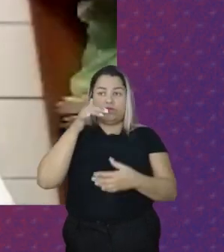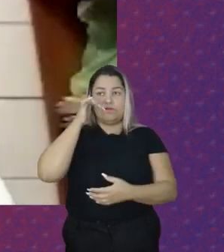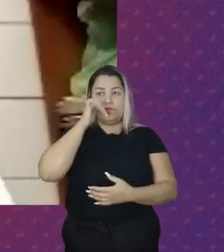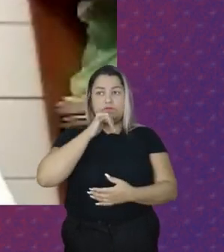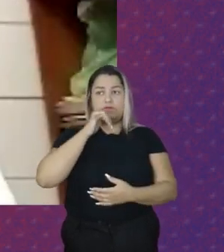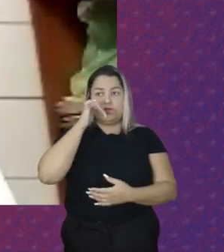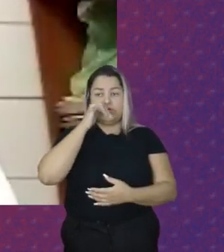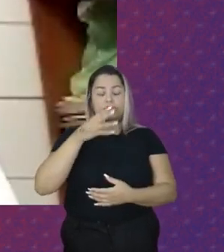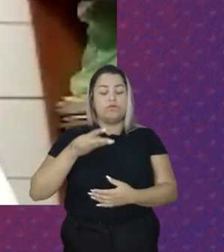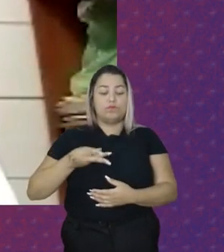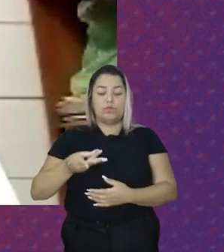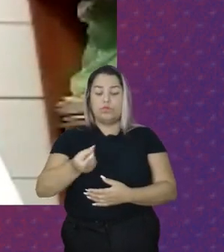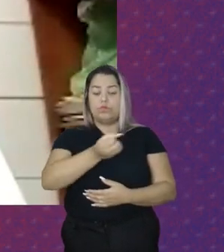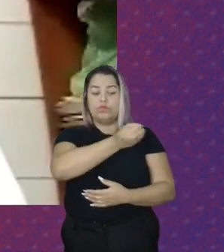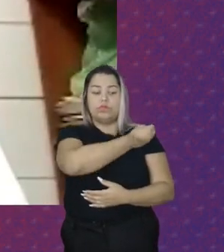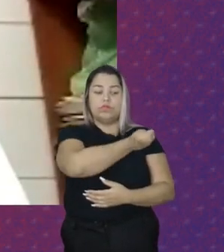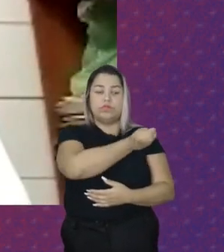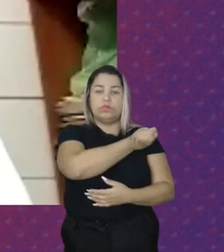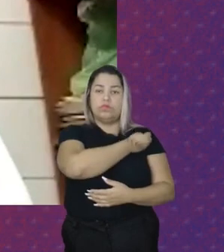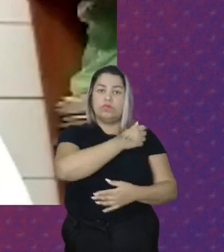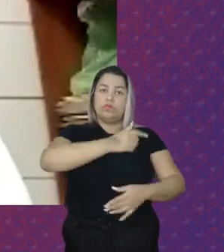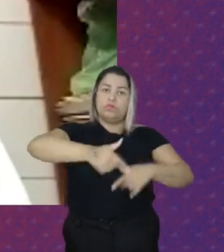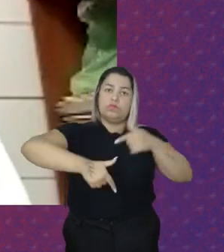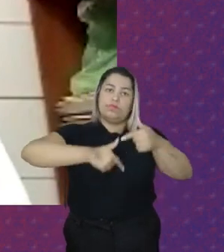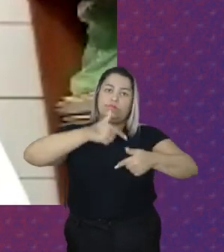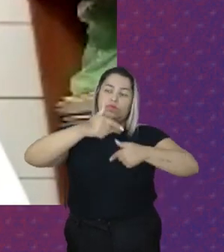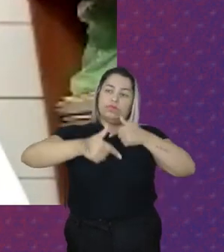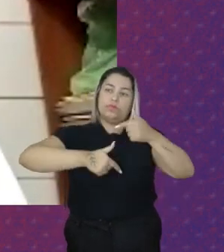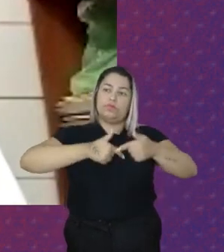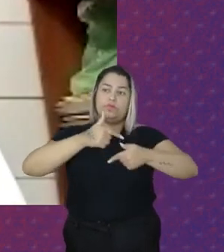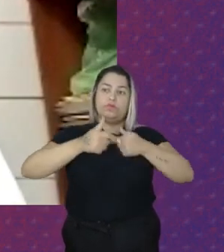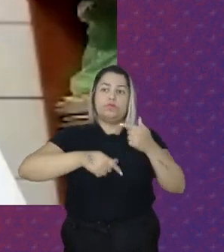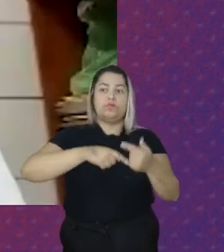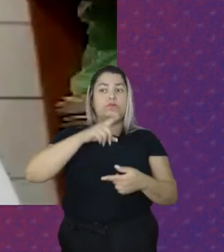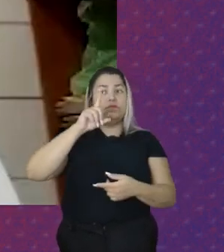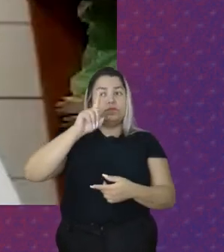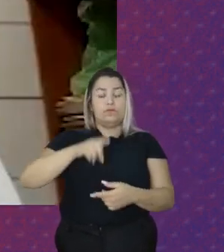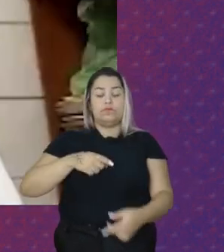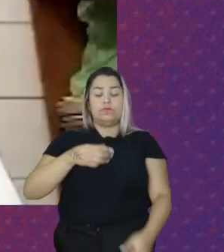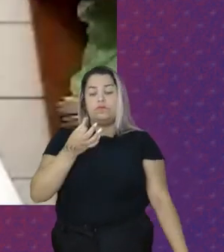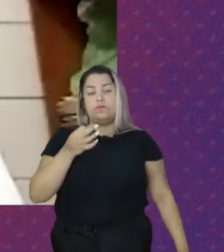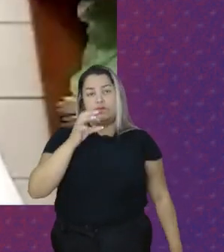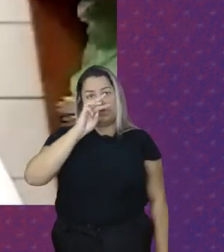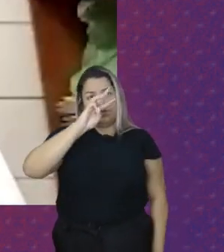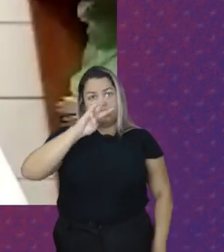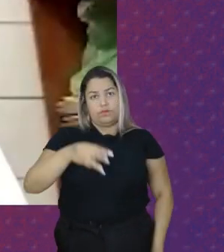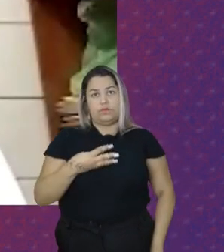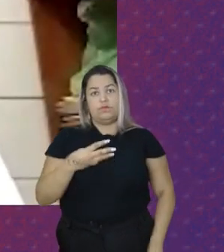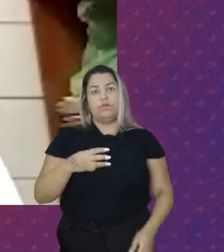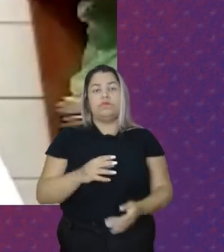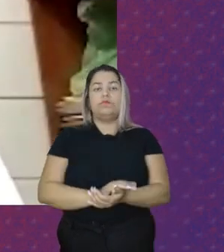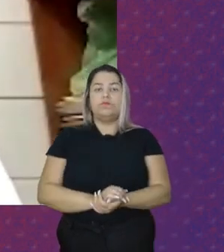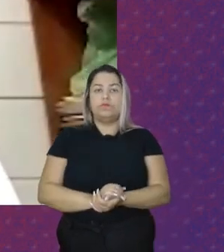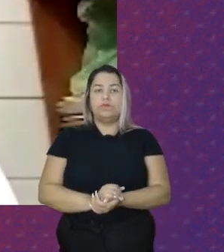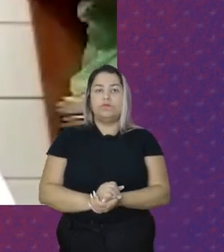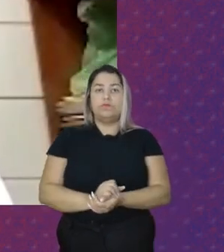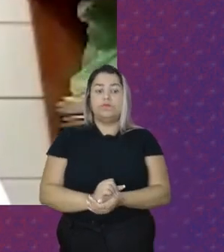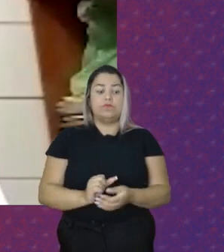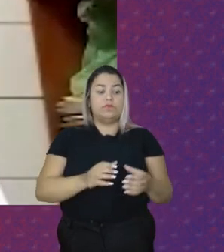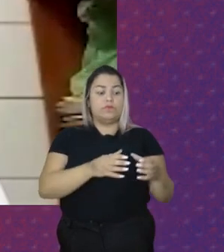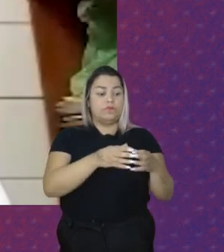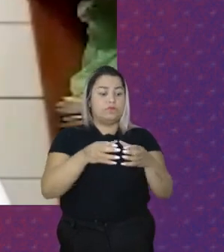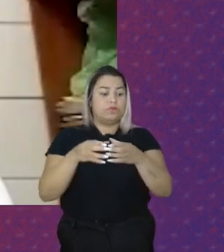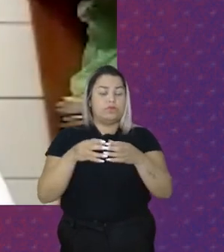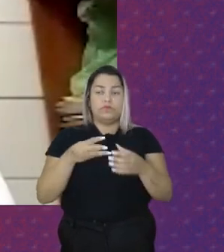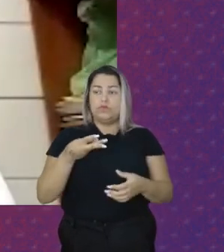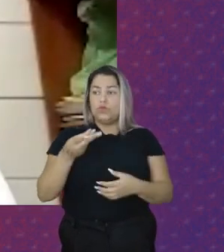numerosas Que é As Trabalhadoras Domésticas Somos mais De 7 milhões De trabalhadoras Então é uma Categoria Muito